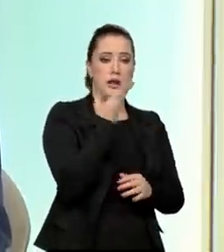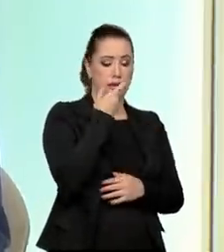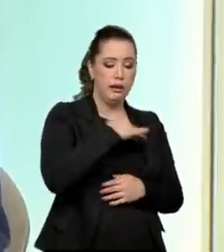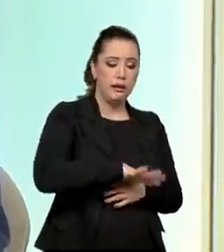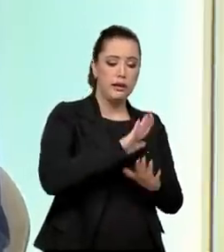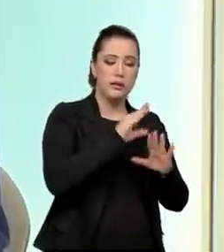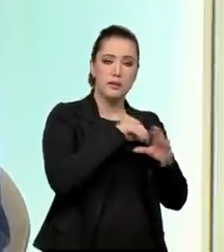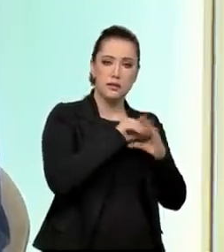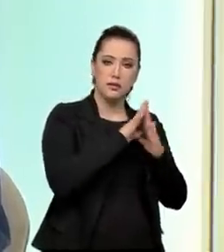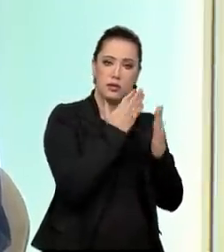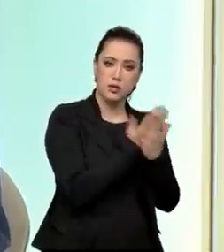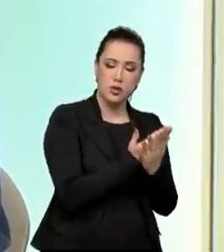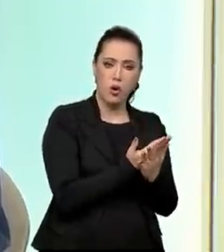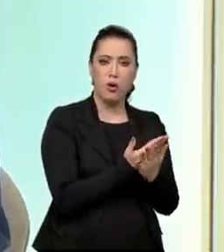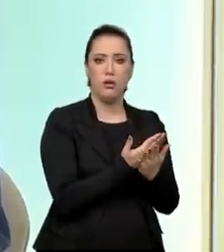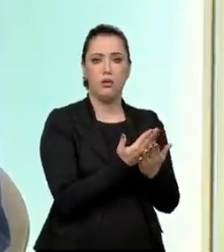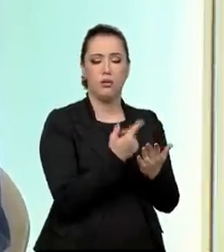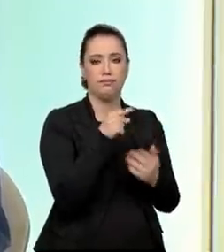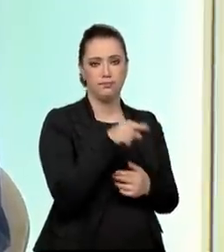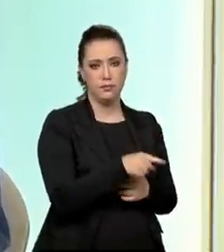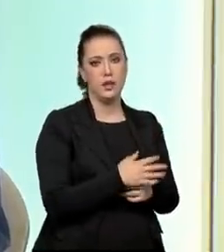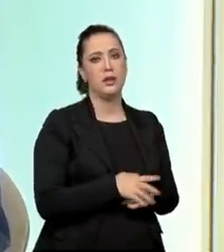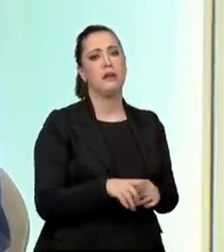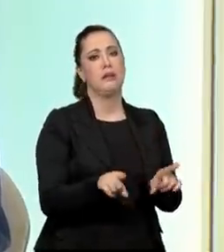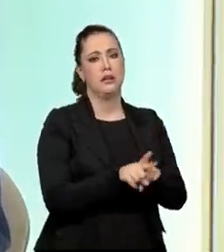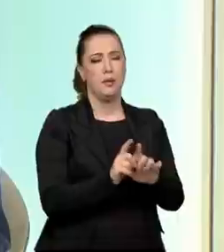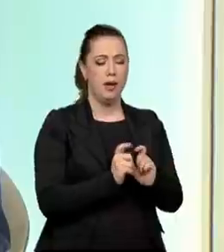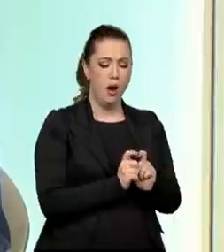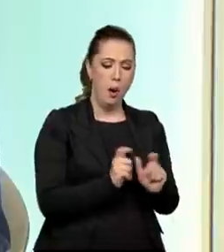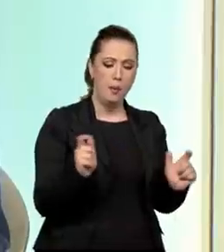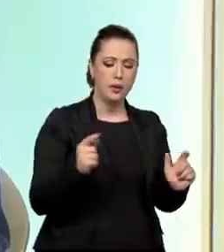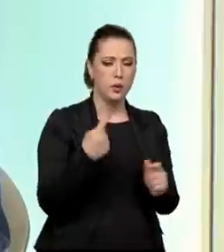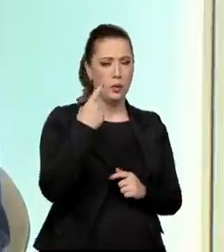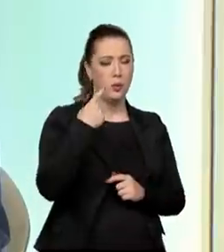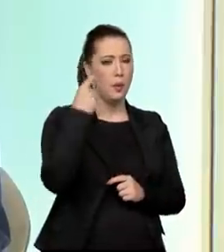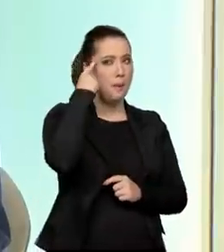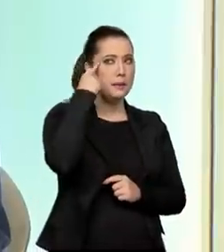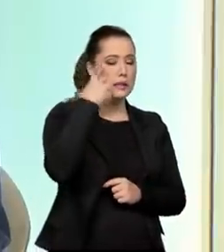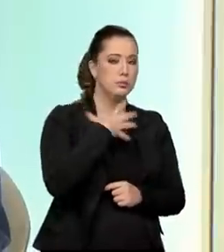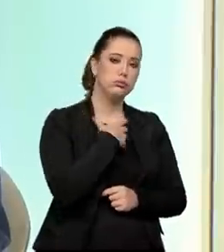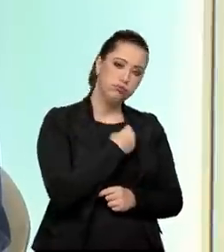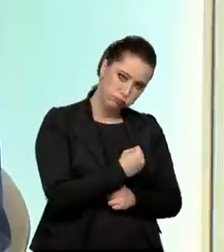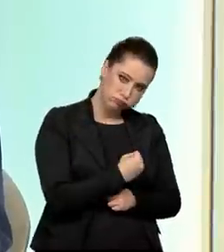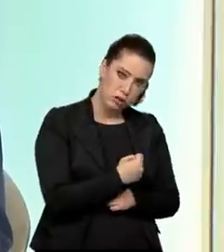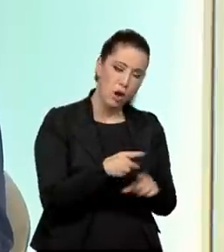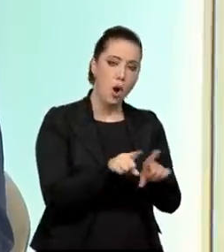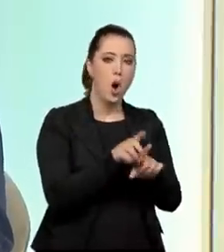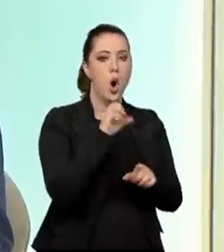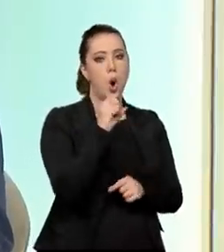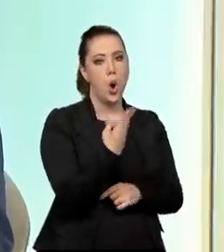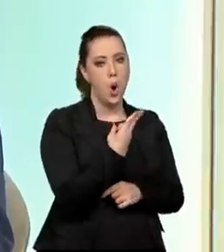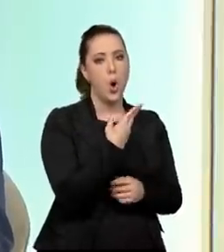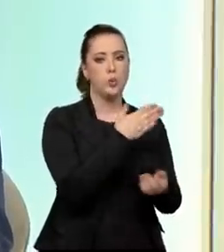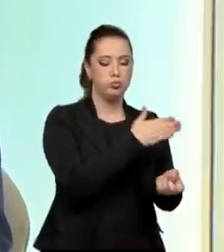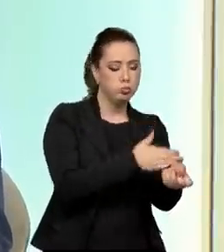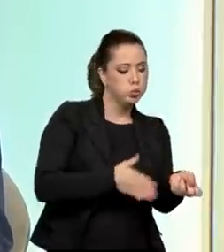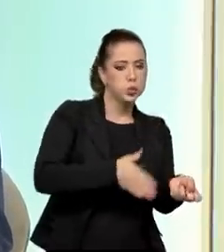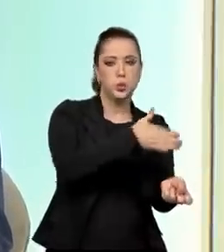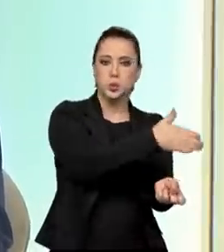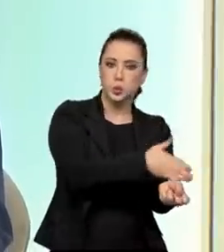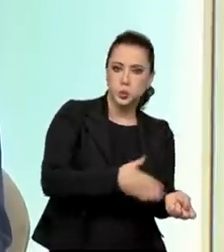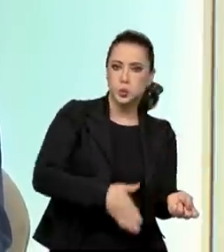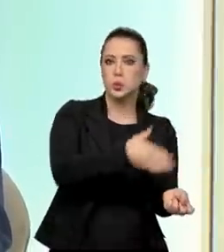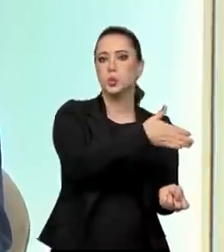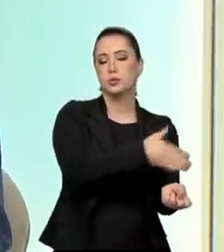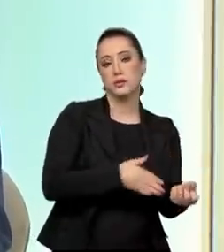esse adolescente aumentou muito, né? A automutilação, ideação suicida. Então, nós vamos precisar primeiro acolher,